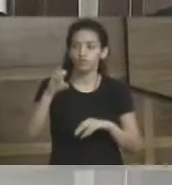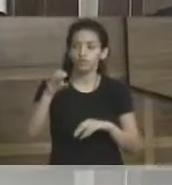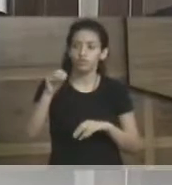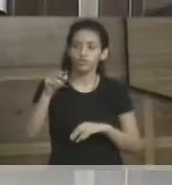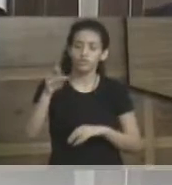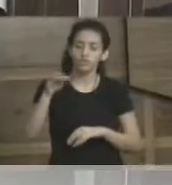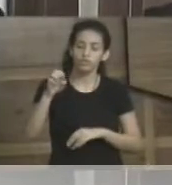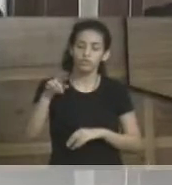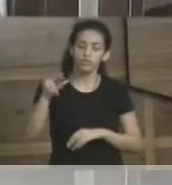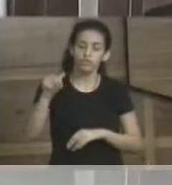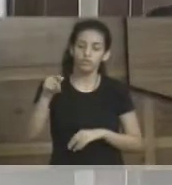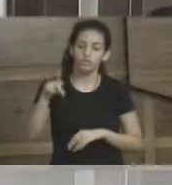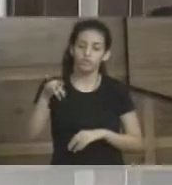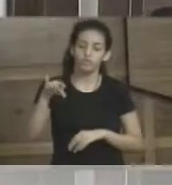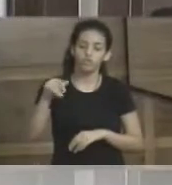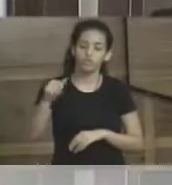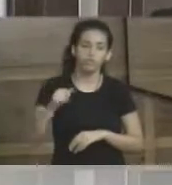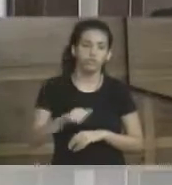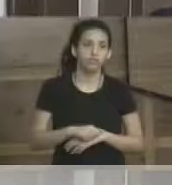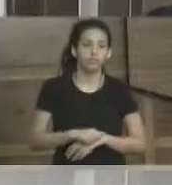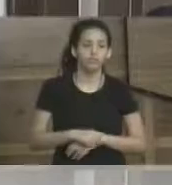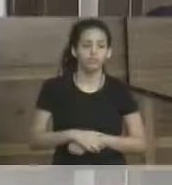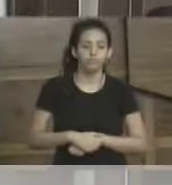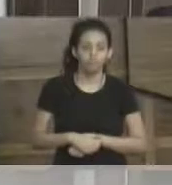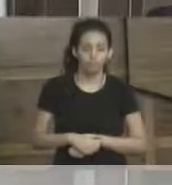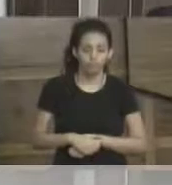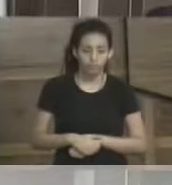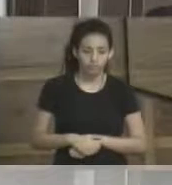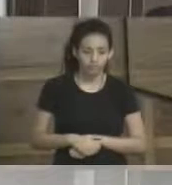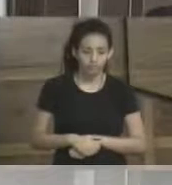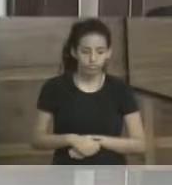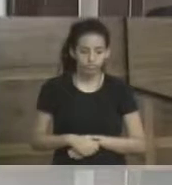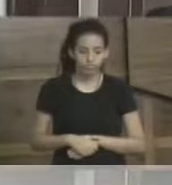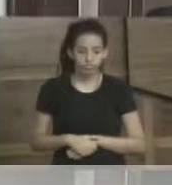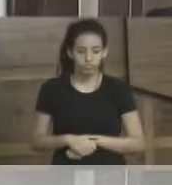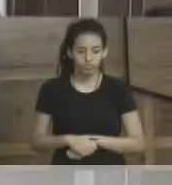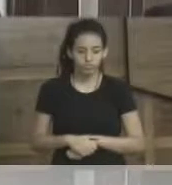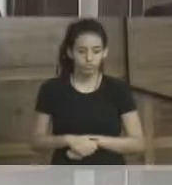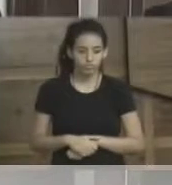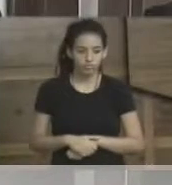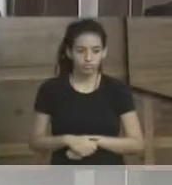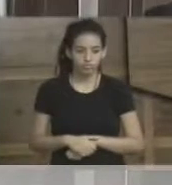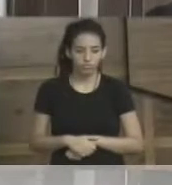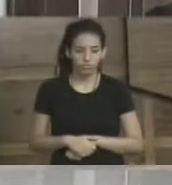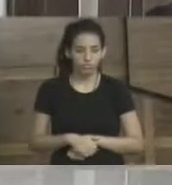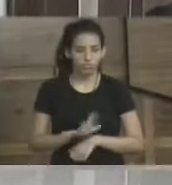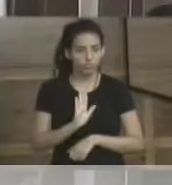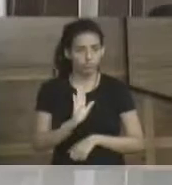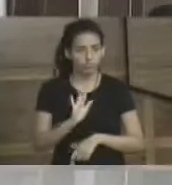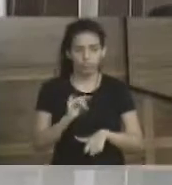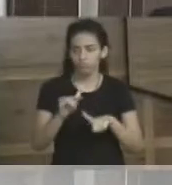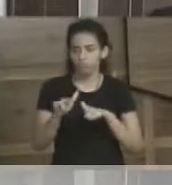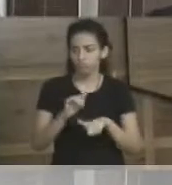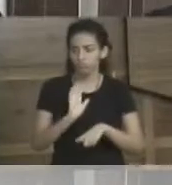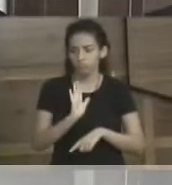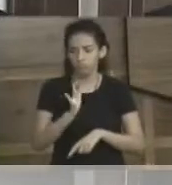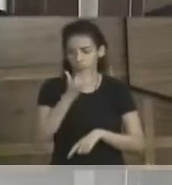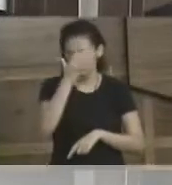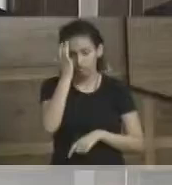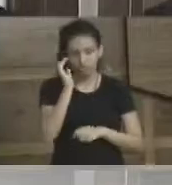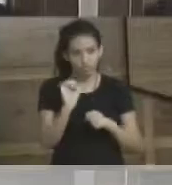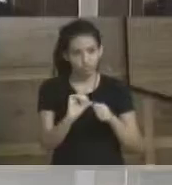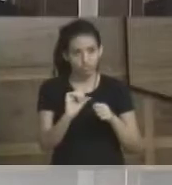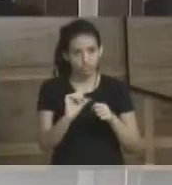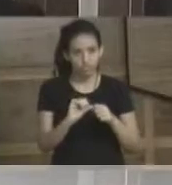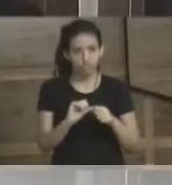2007, desde 2006, salvo engano. Então, já é um trabalho que aquelas pessoas fazem, que,